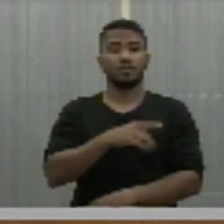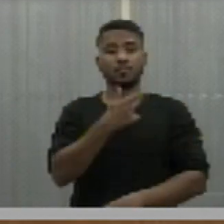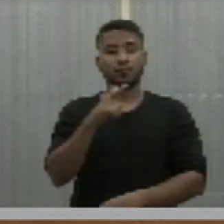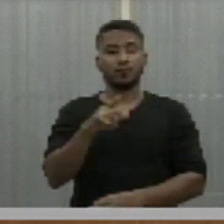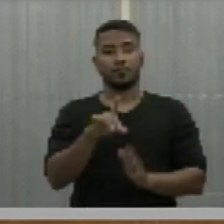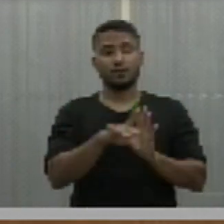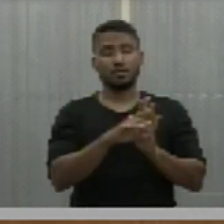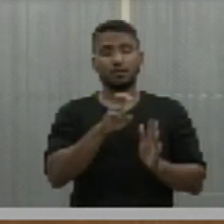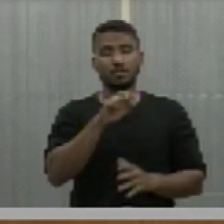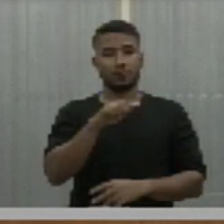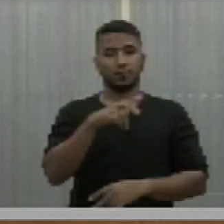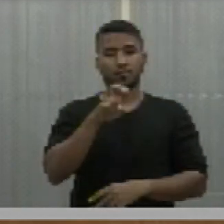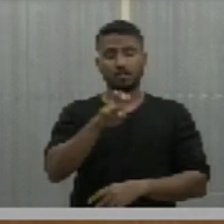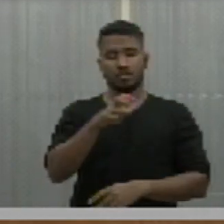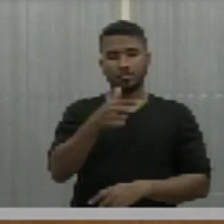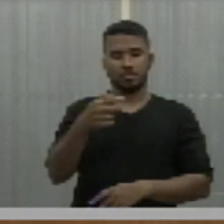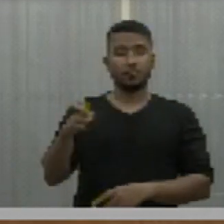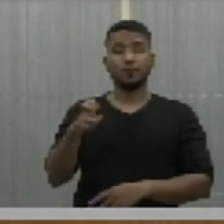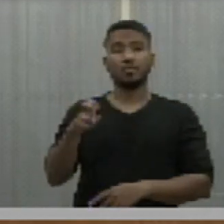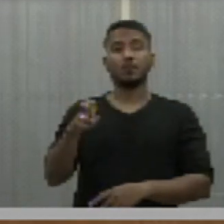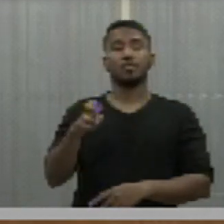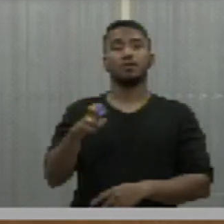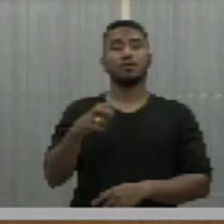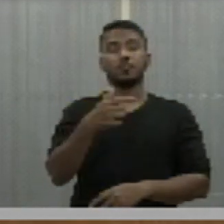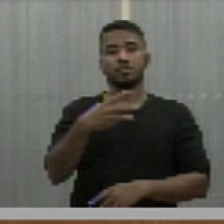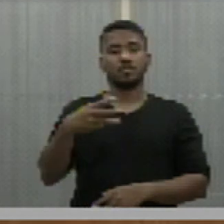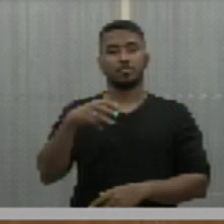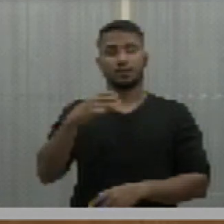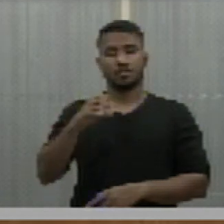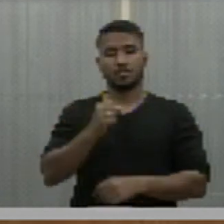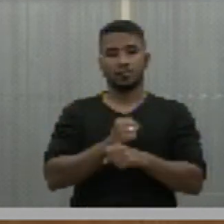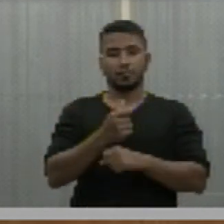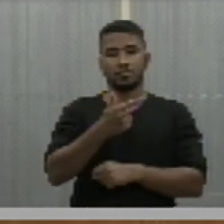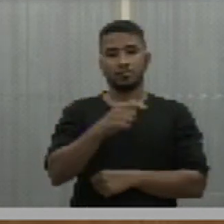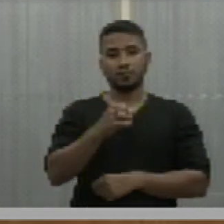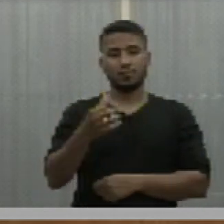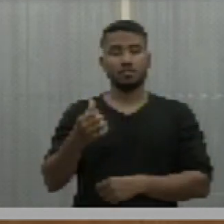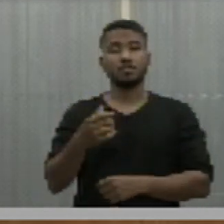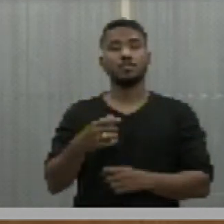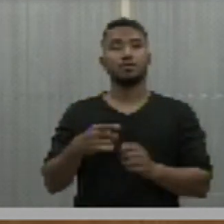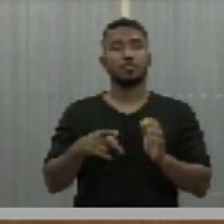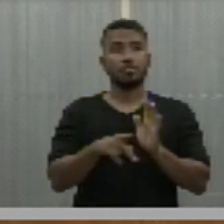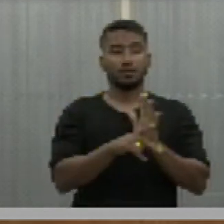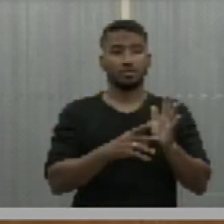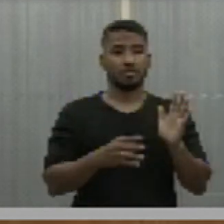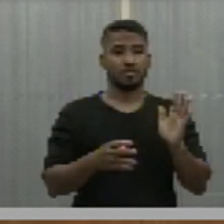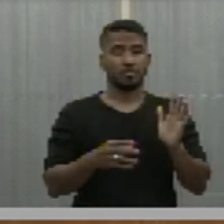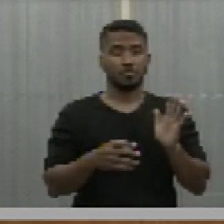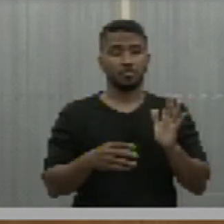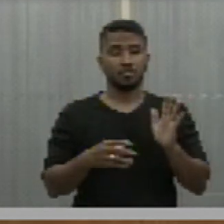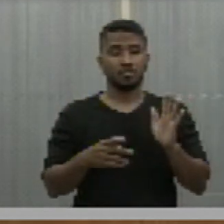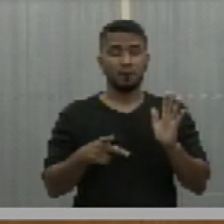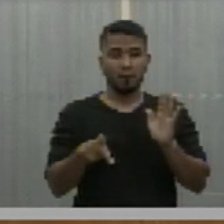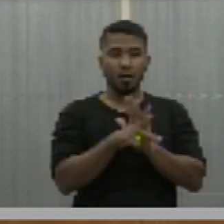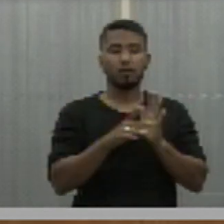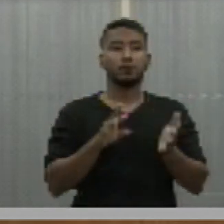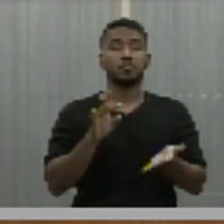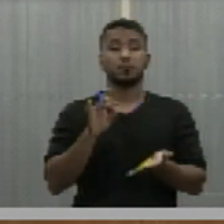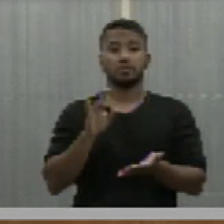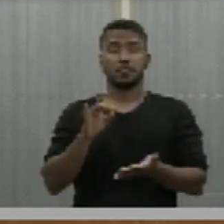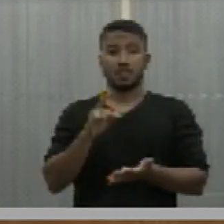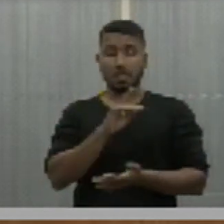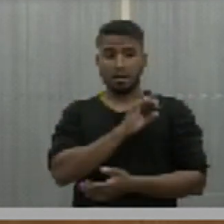.552, de 23 de março de 2006, que dispõe sobre a fixação do efetivo da